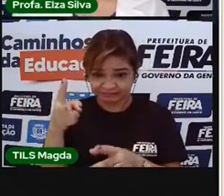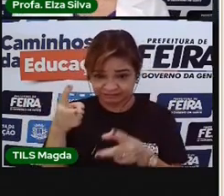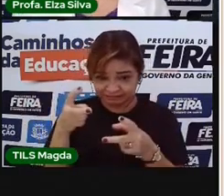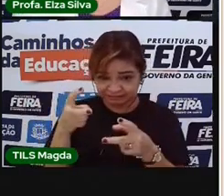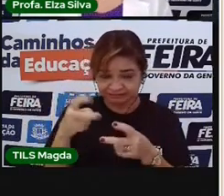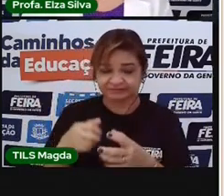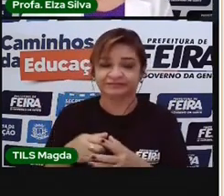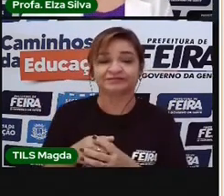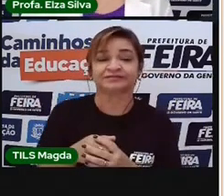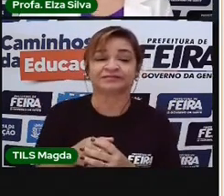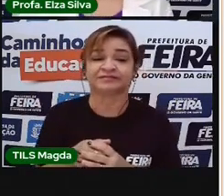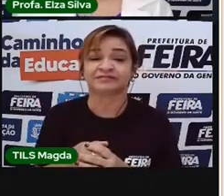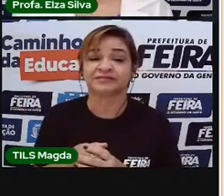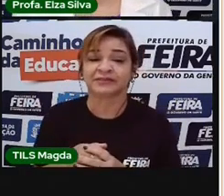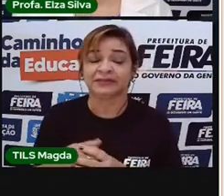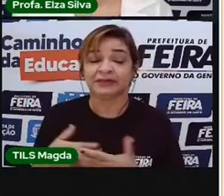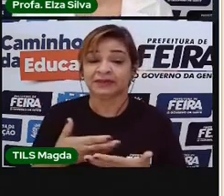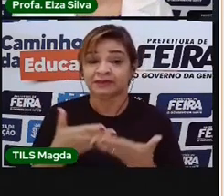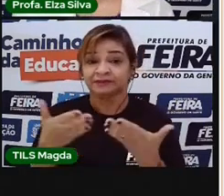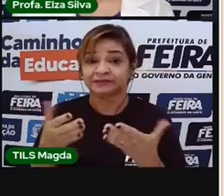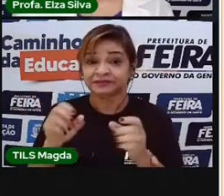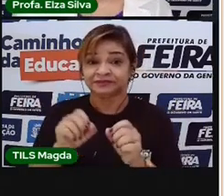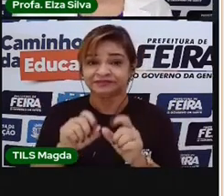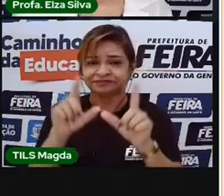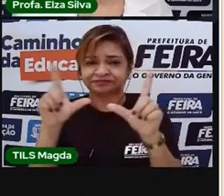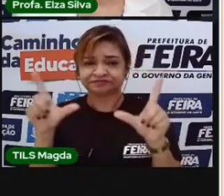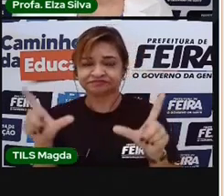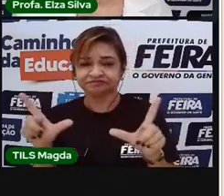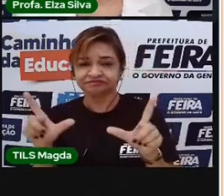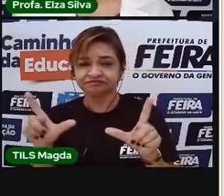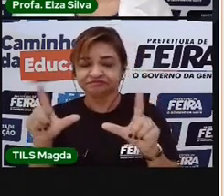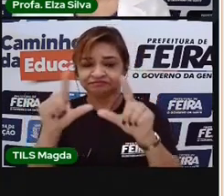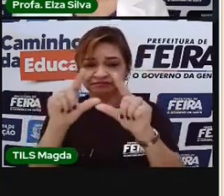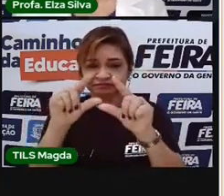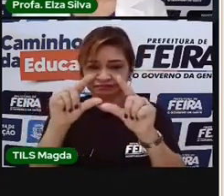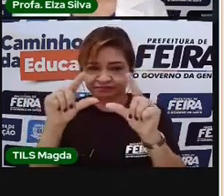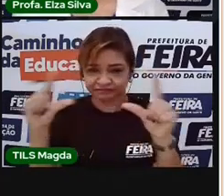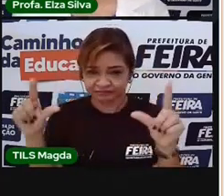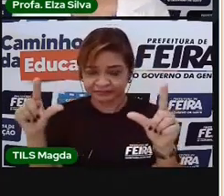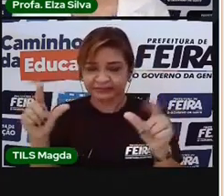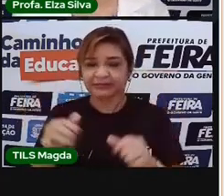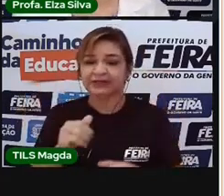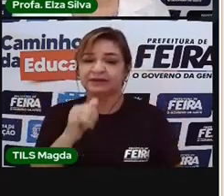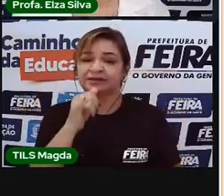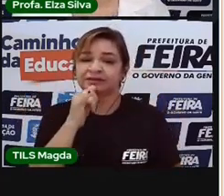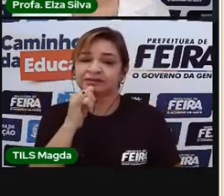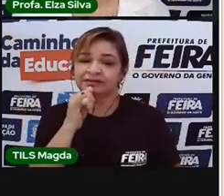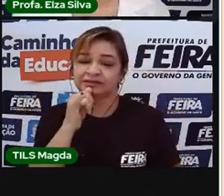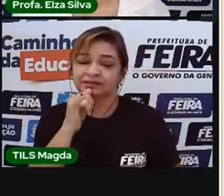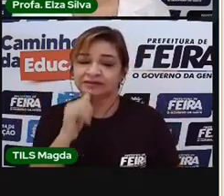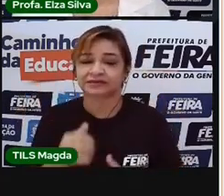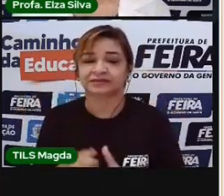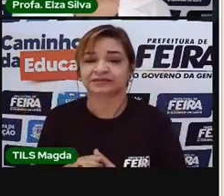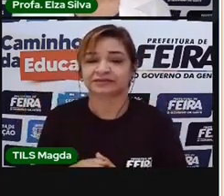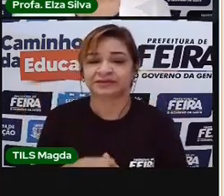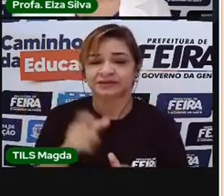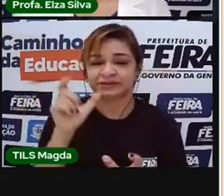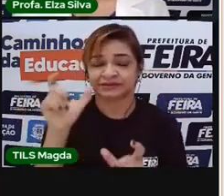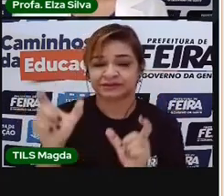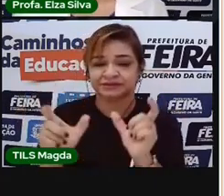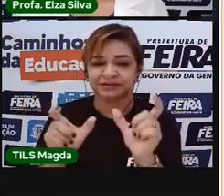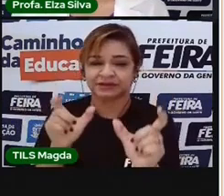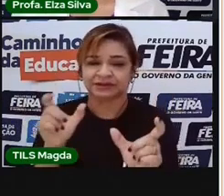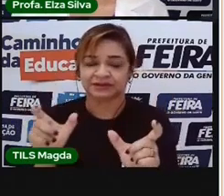Trouxe aqui para vocês uma tabela com alguns exemplos de undercíceres. No